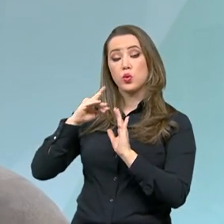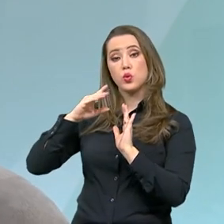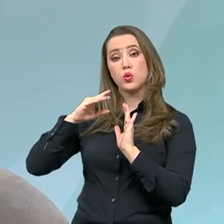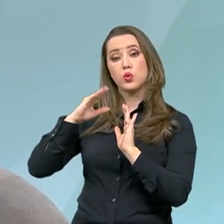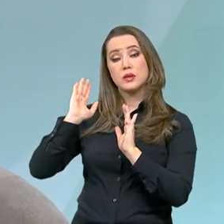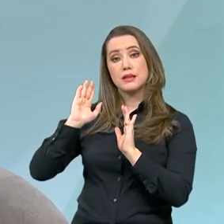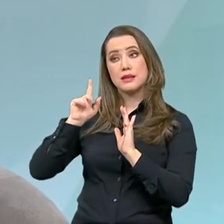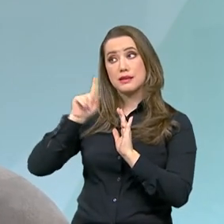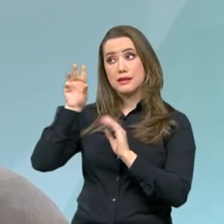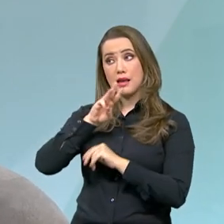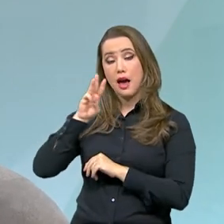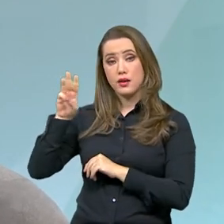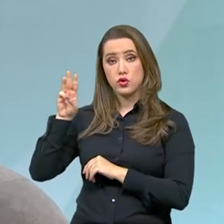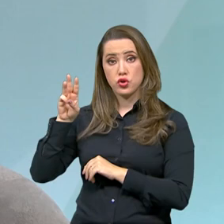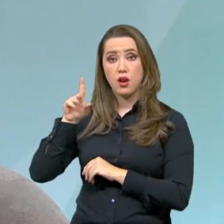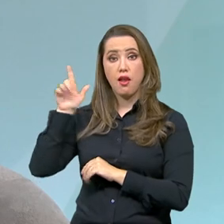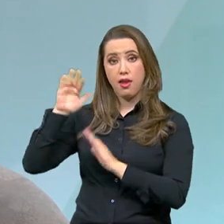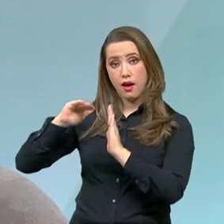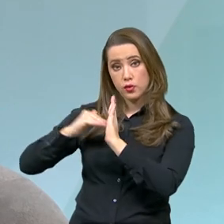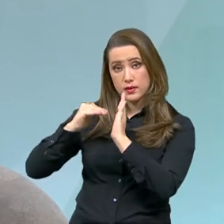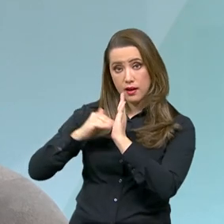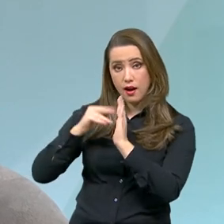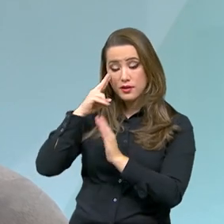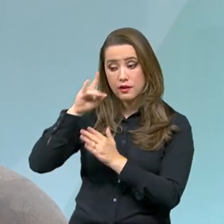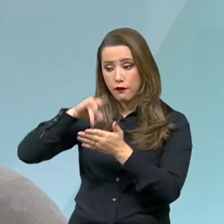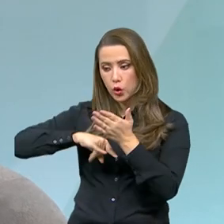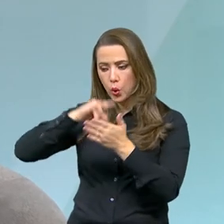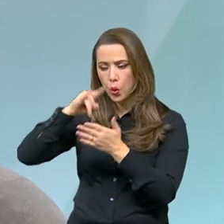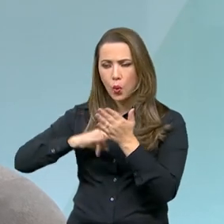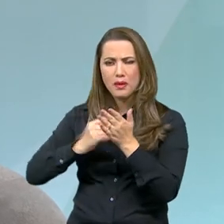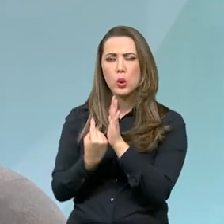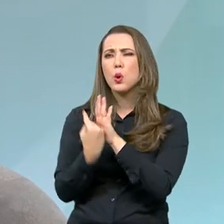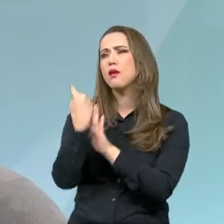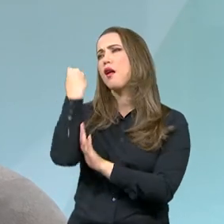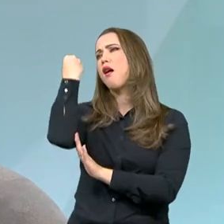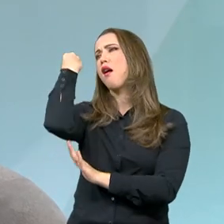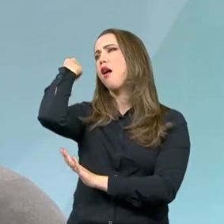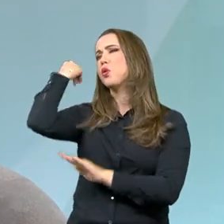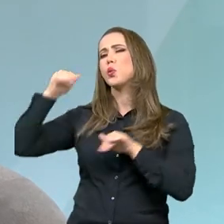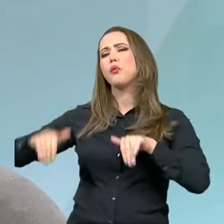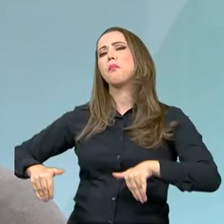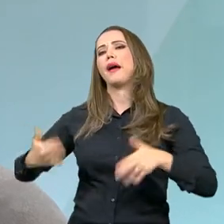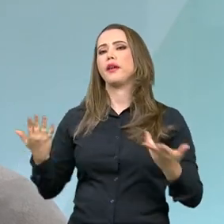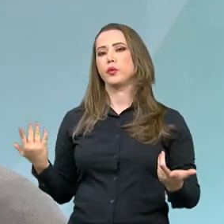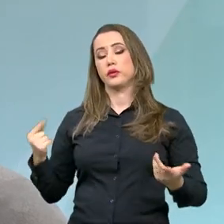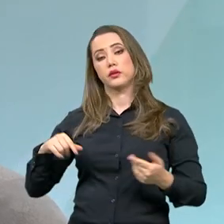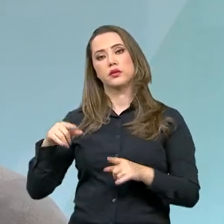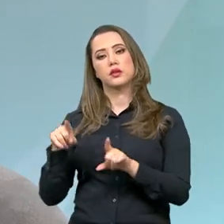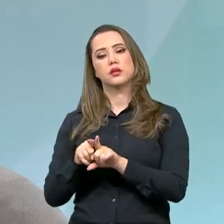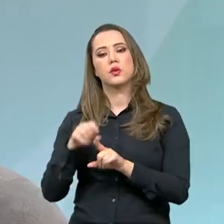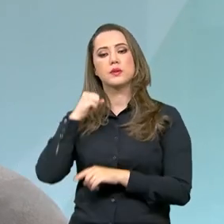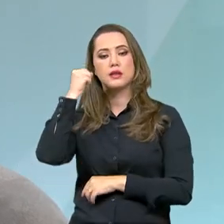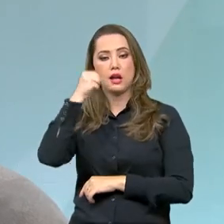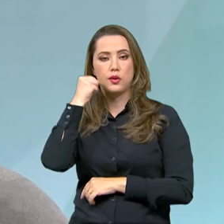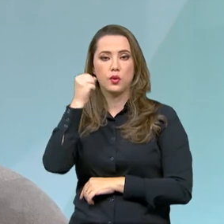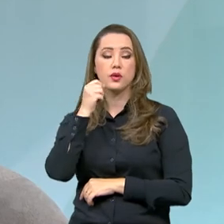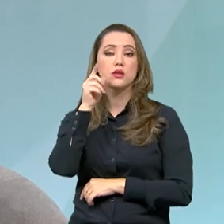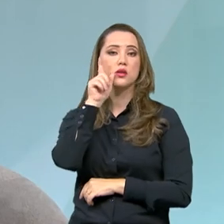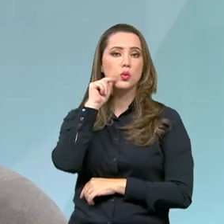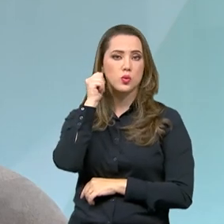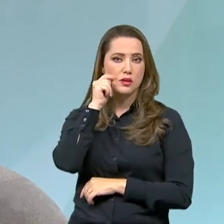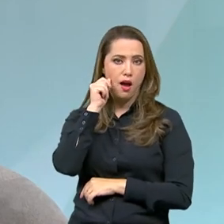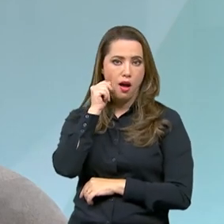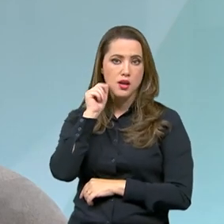época do Império, onde se falava já de primeiros desenhos de uma eventual transposição de São Francisco, muitos senadores do Ceará, na época, já